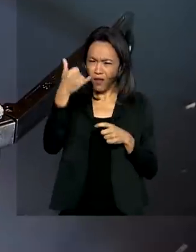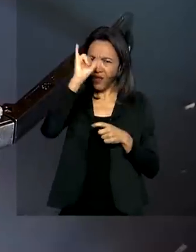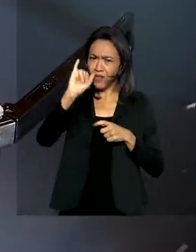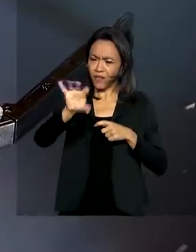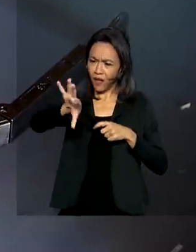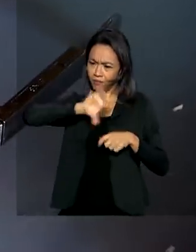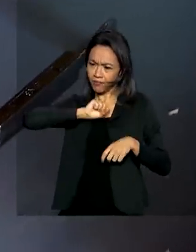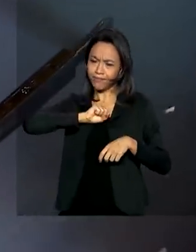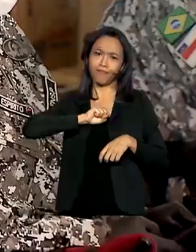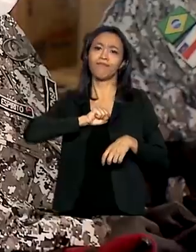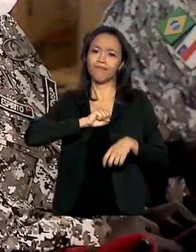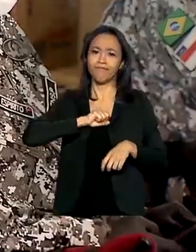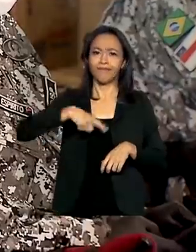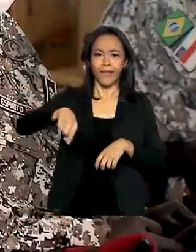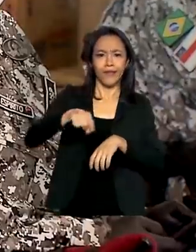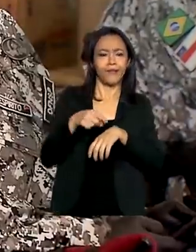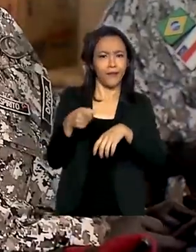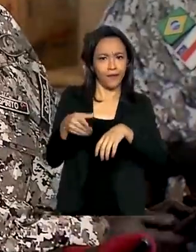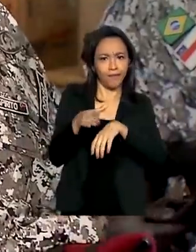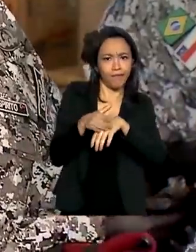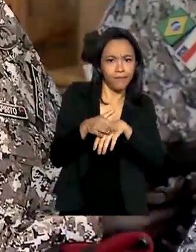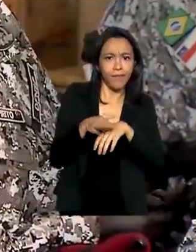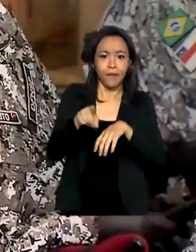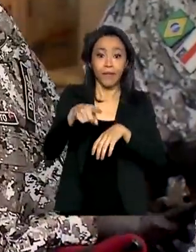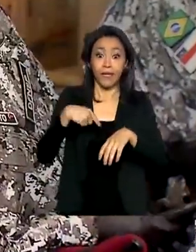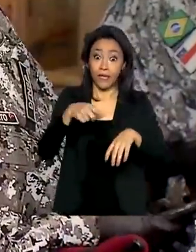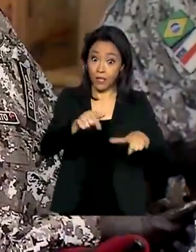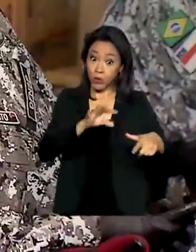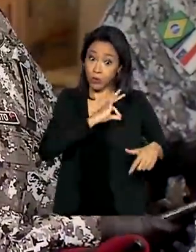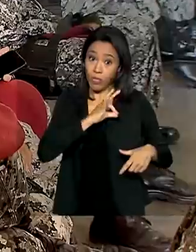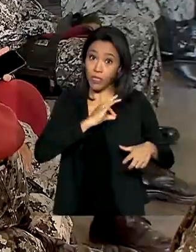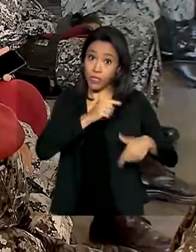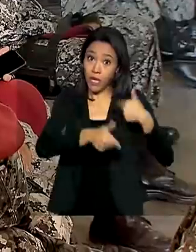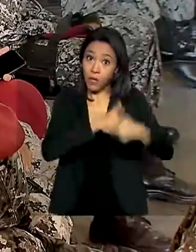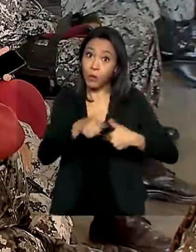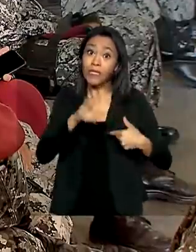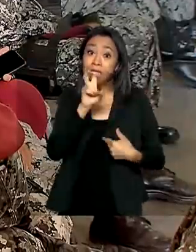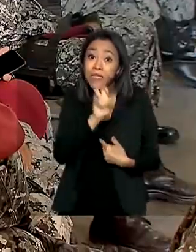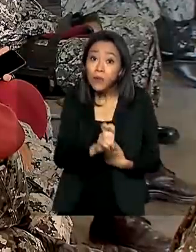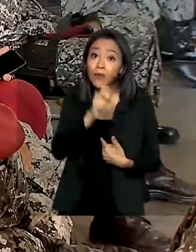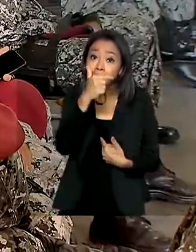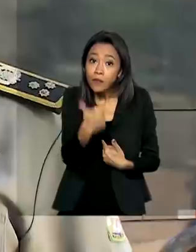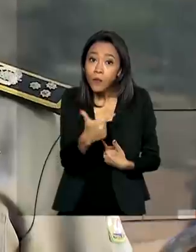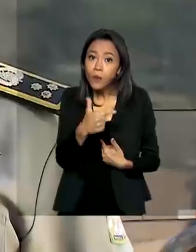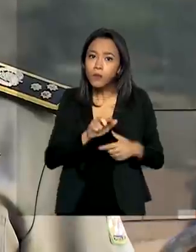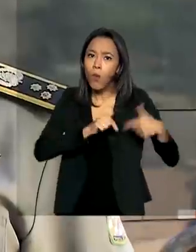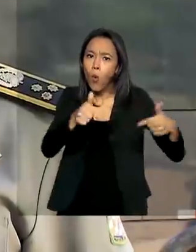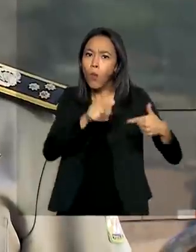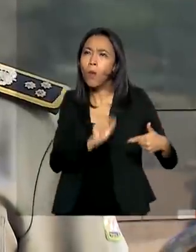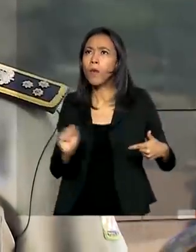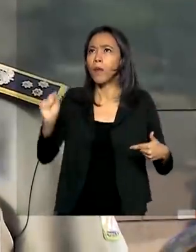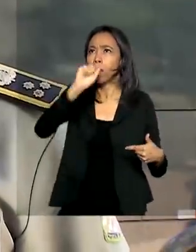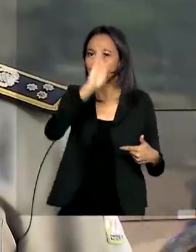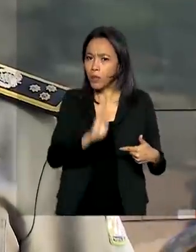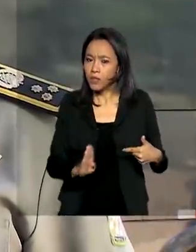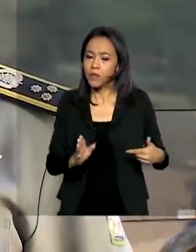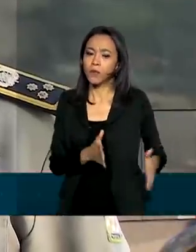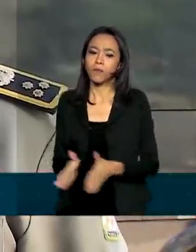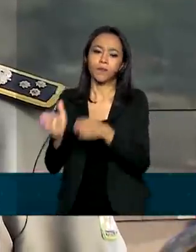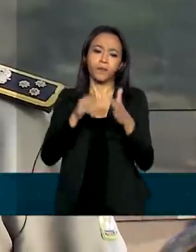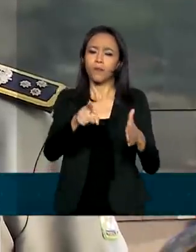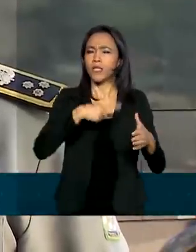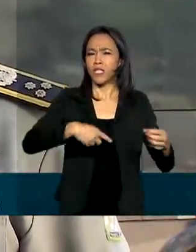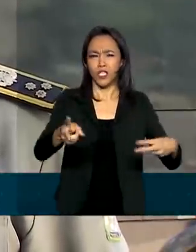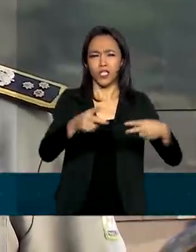contaminação dos policiais que atuam em 52 operações espalhadas pelo país. Cheios em reserva indígenas, presídios